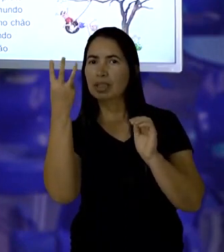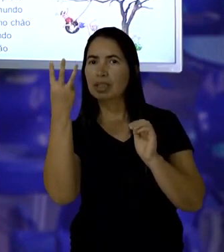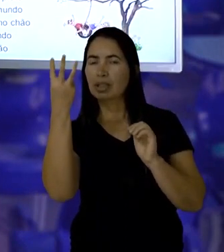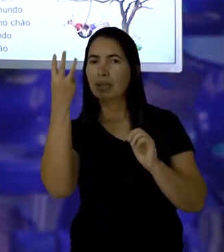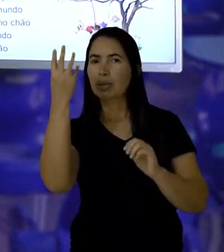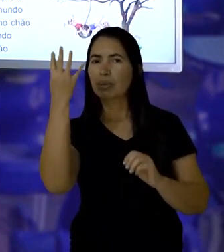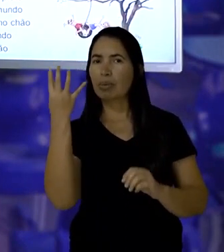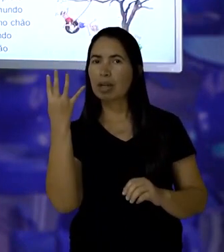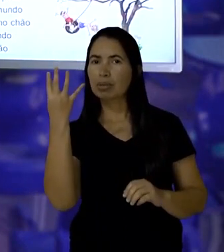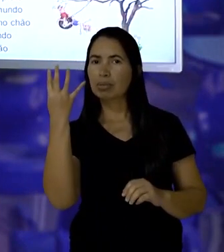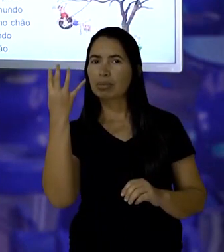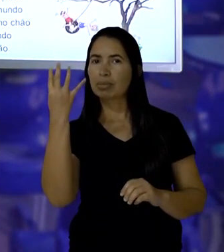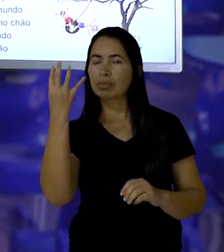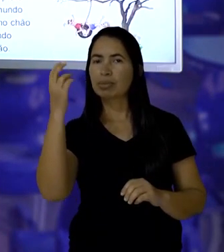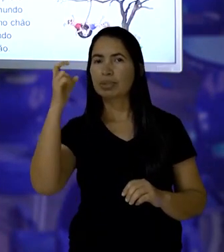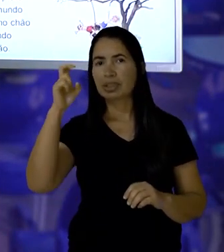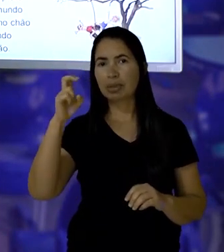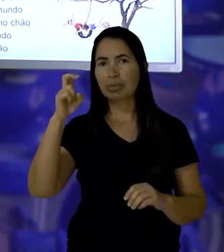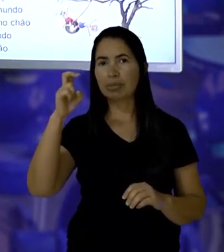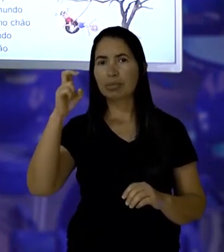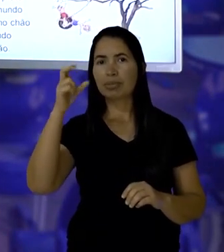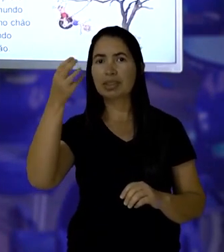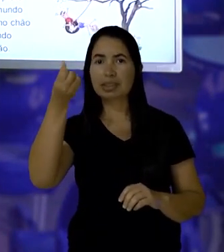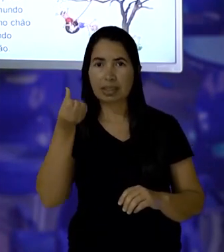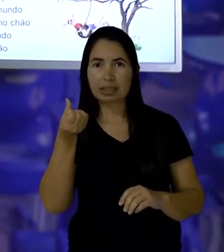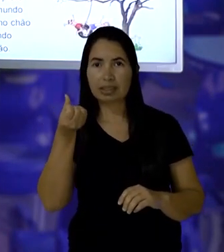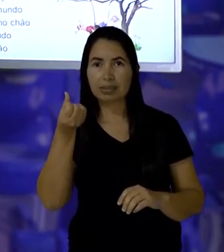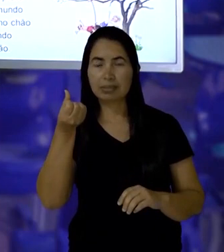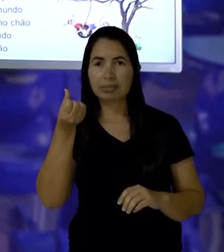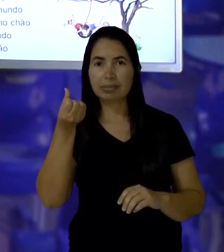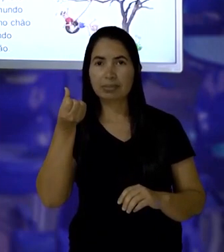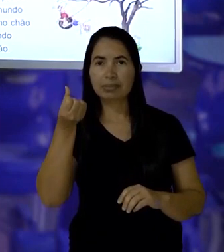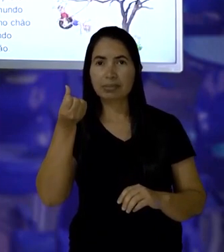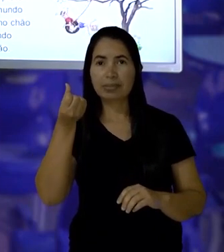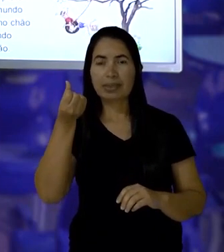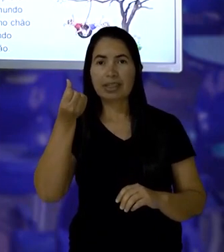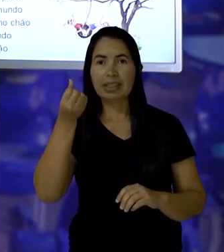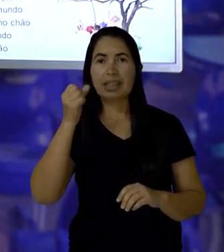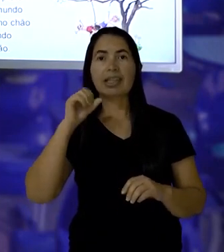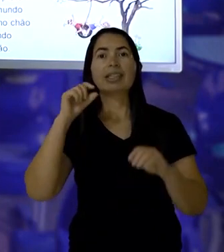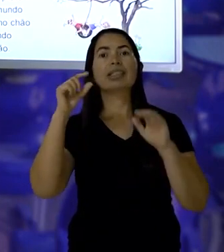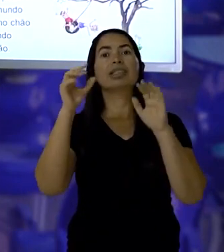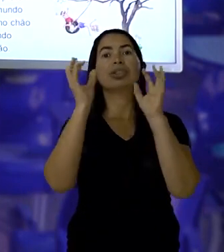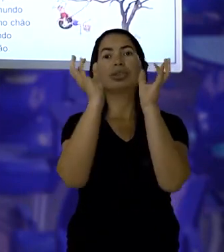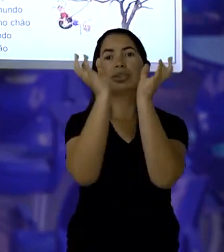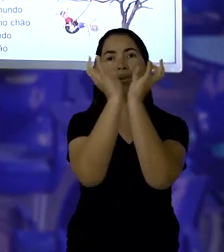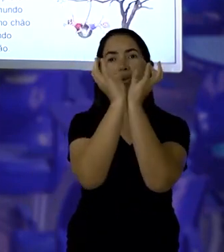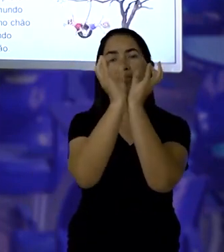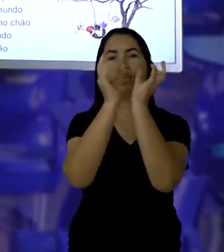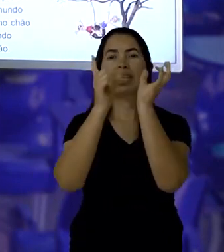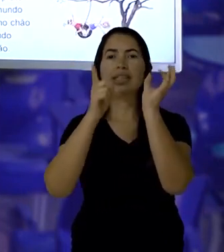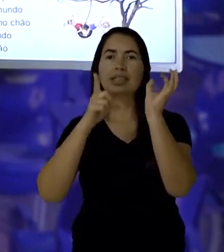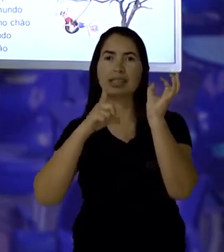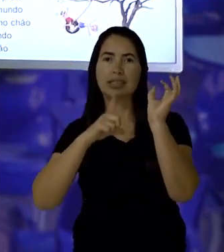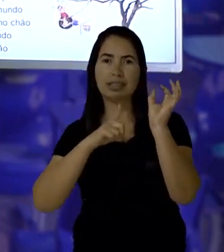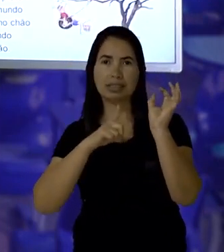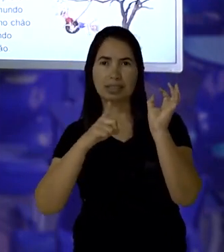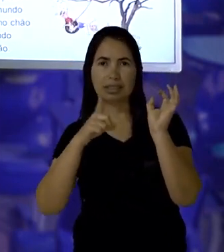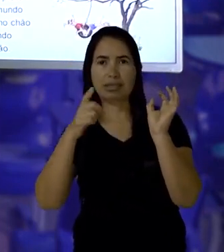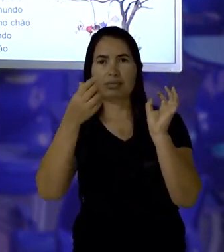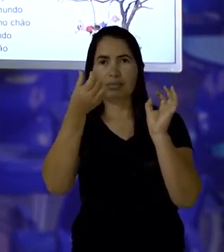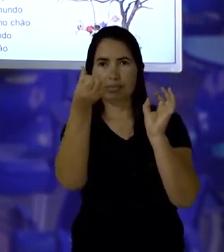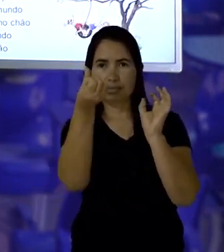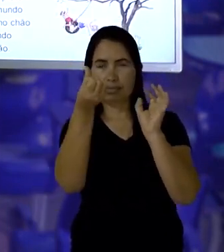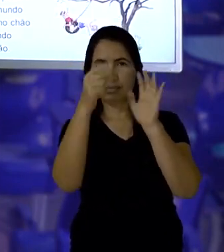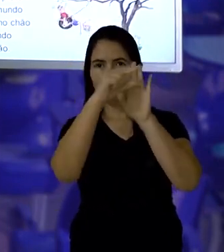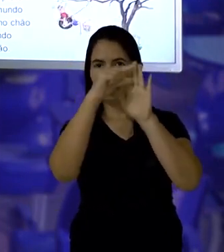dois, três, quatro, cinco, seis. Essa estrofe tem seis